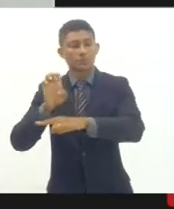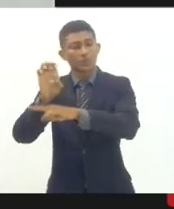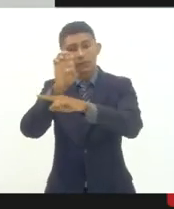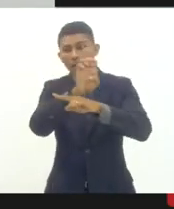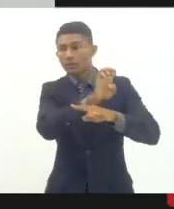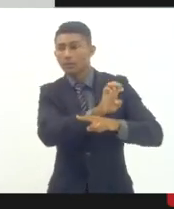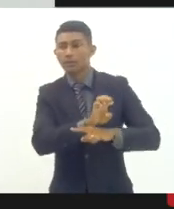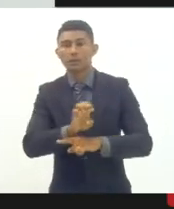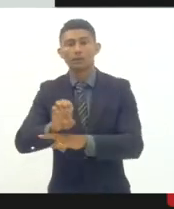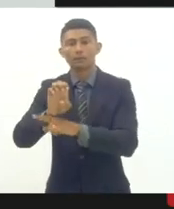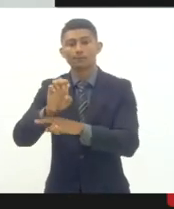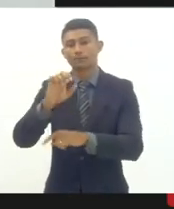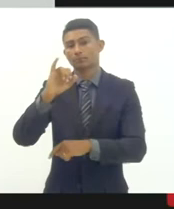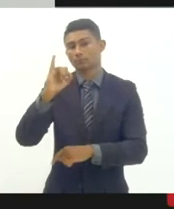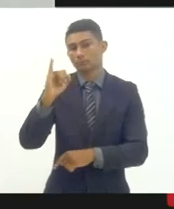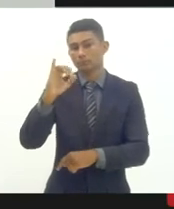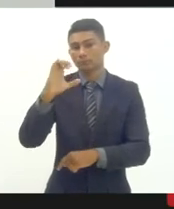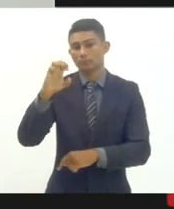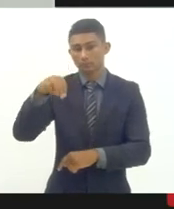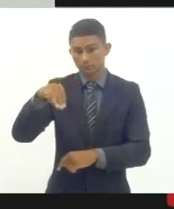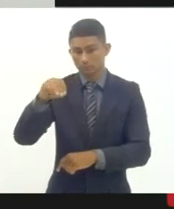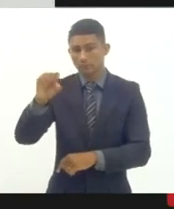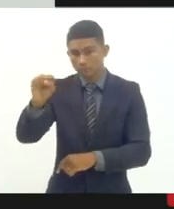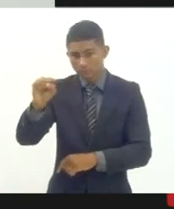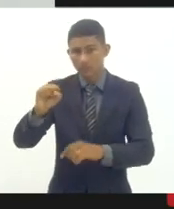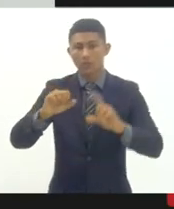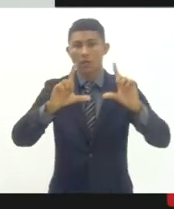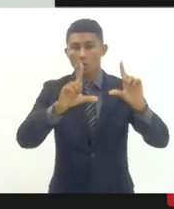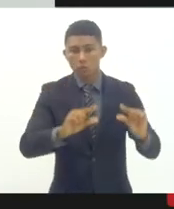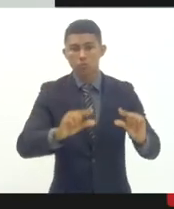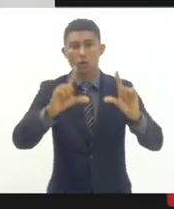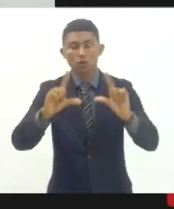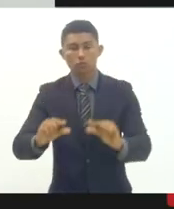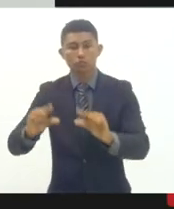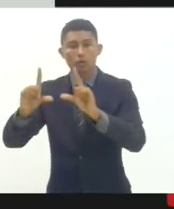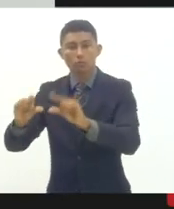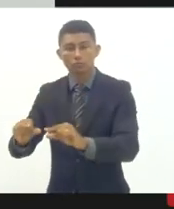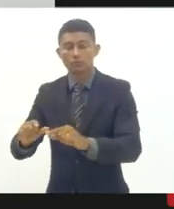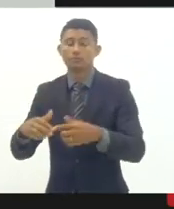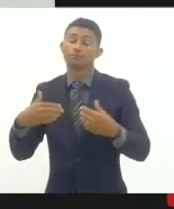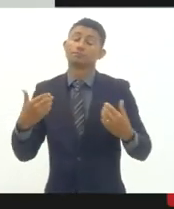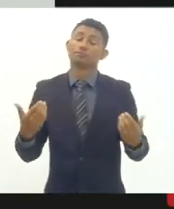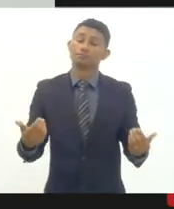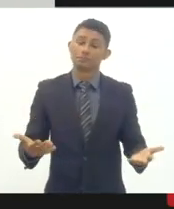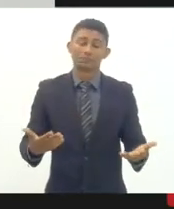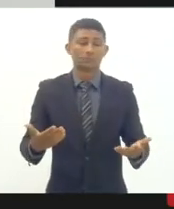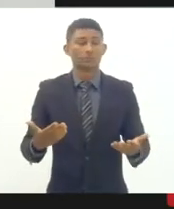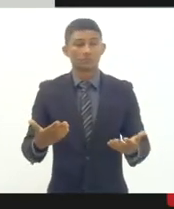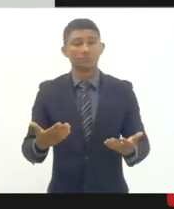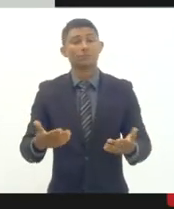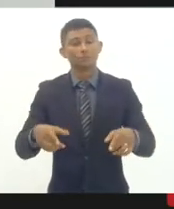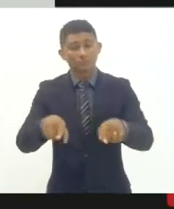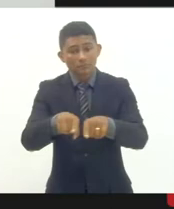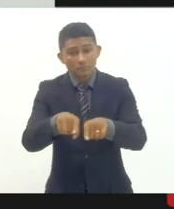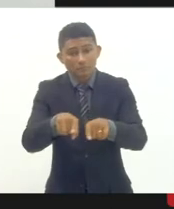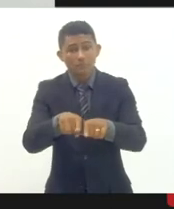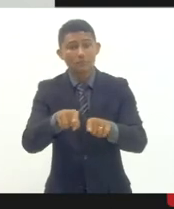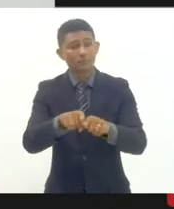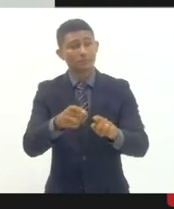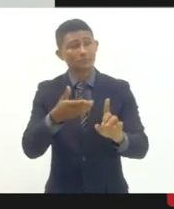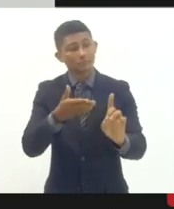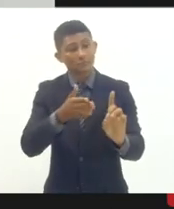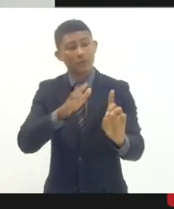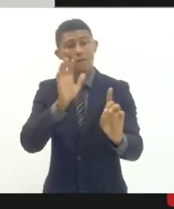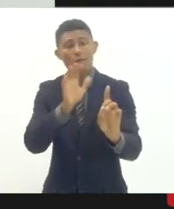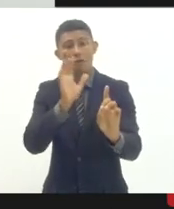vem reduzir né e aí afetando de forma drástica